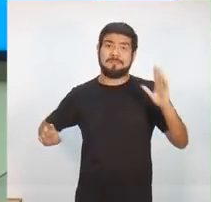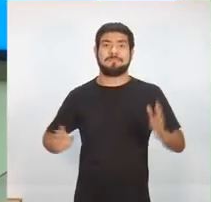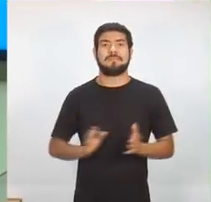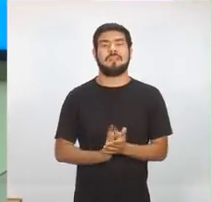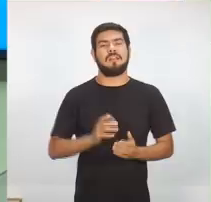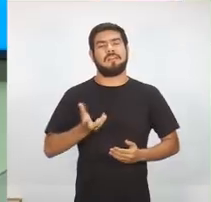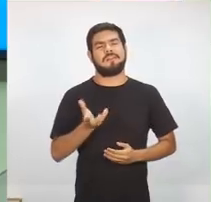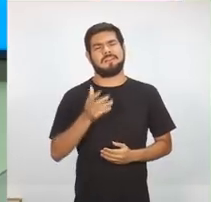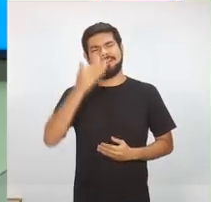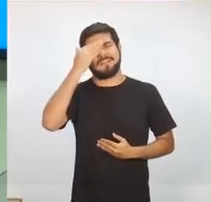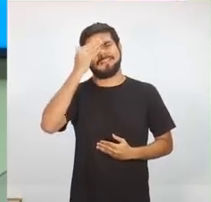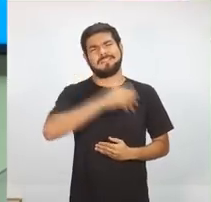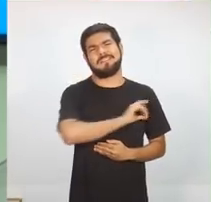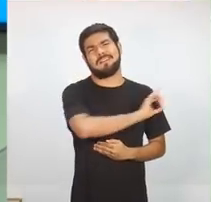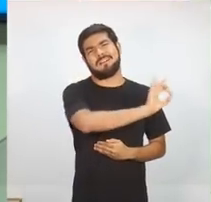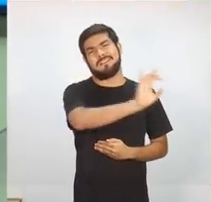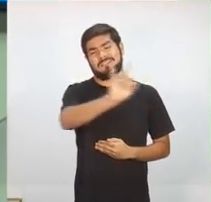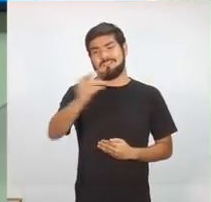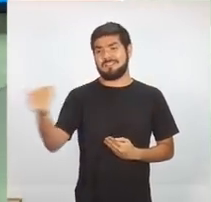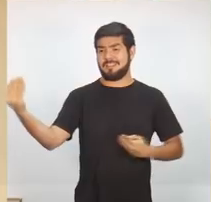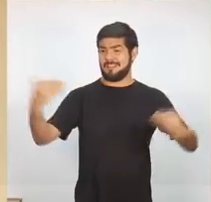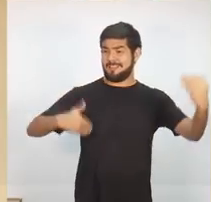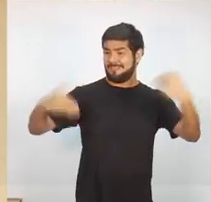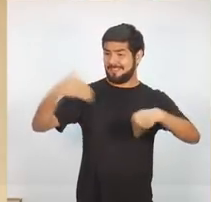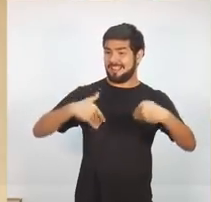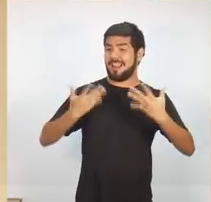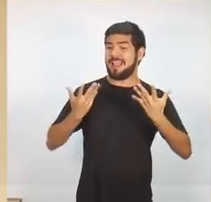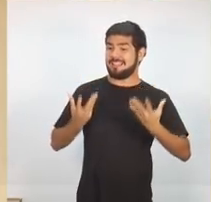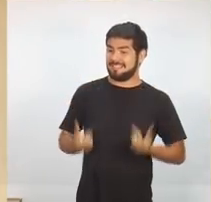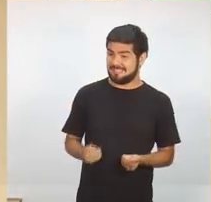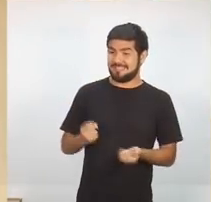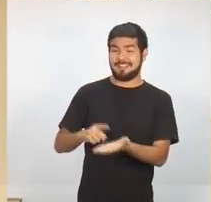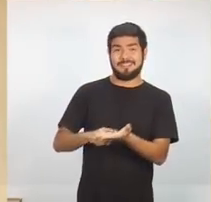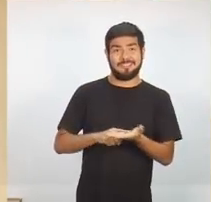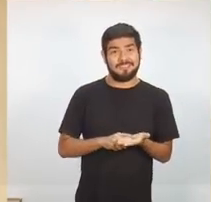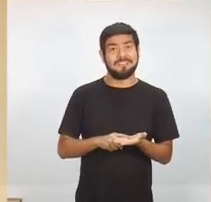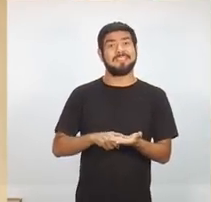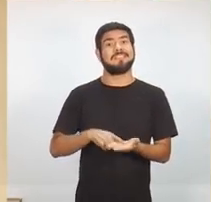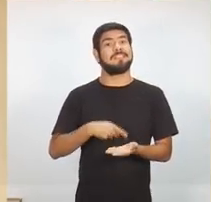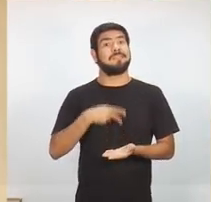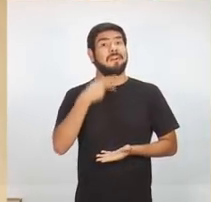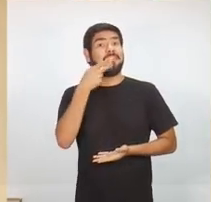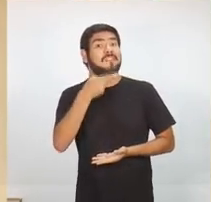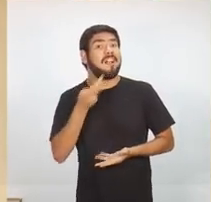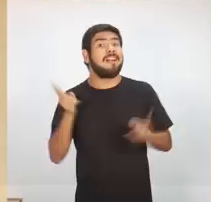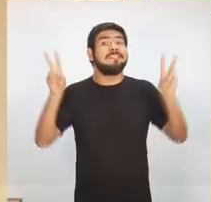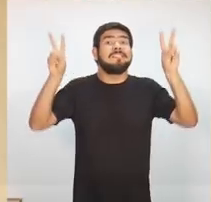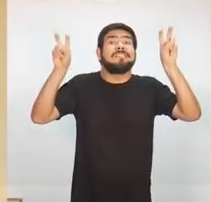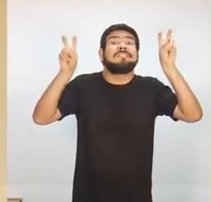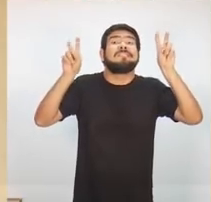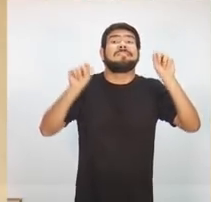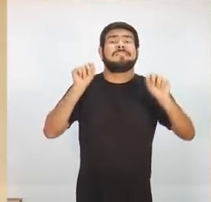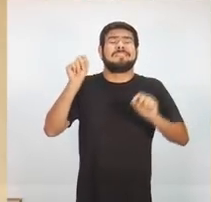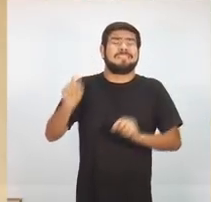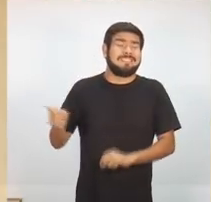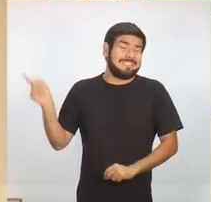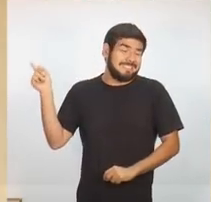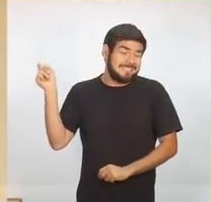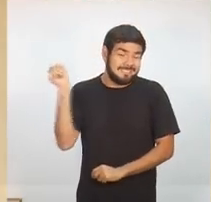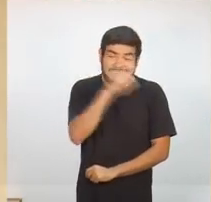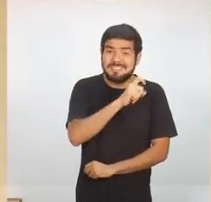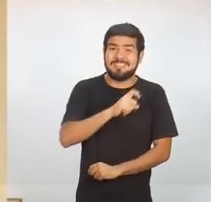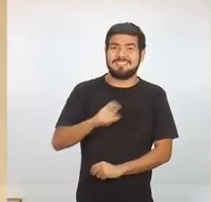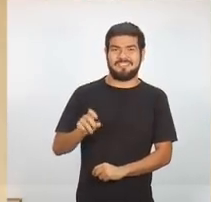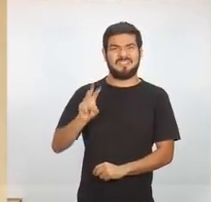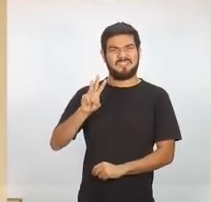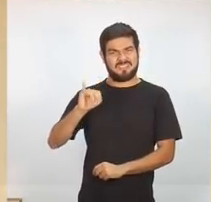de agradecer a todos vocês que vieram hoje aqui, que aceitaram o nosso convite, para falar de um assunto duro, um assunto bem difícil. O